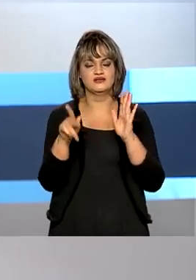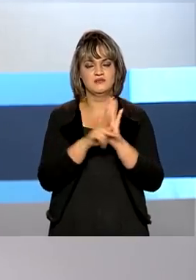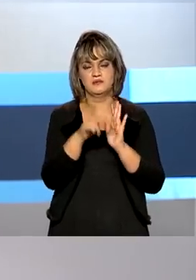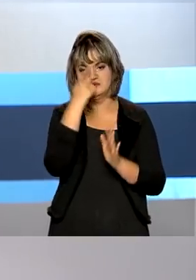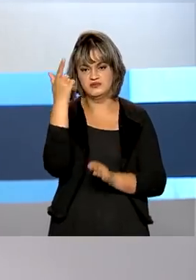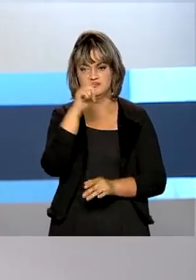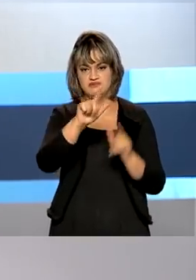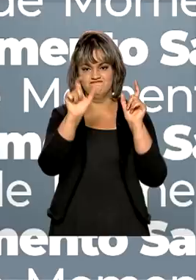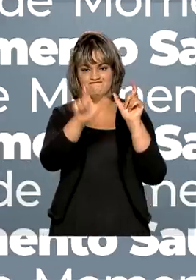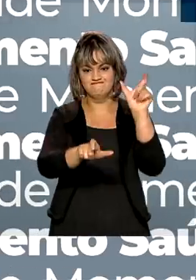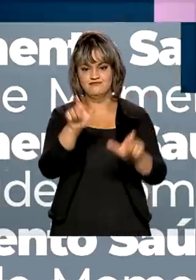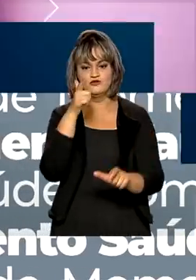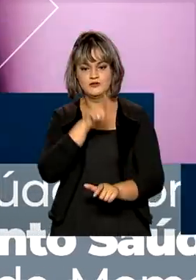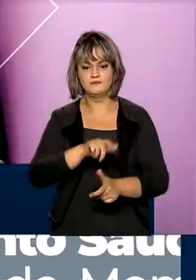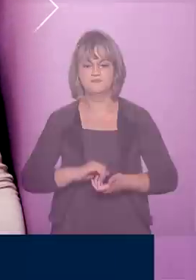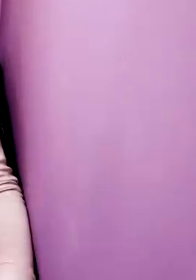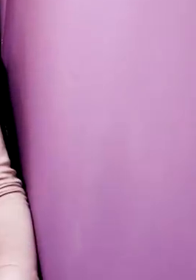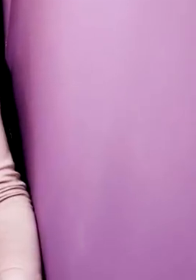país.